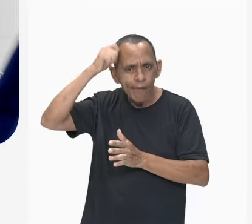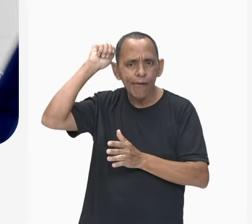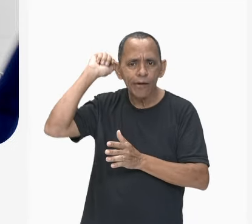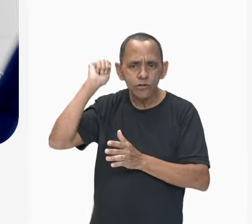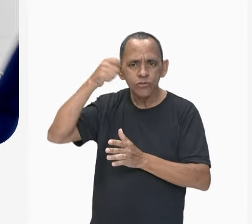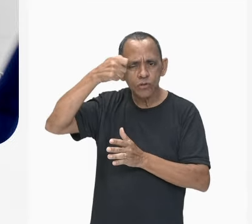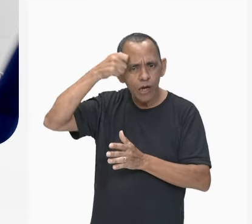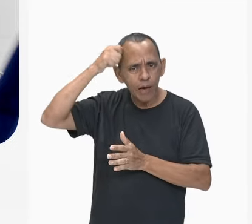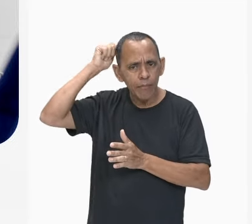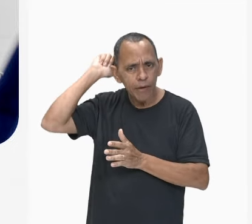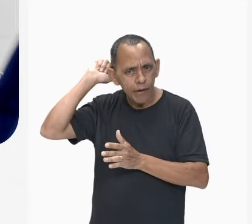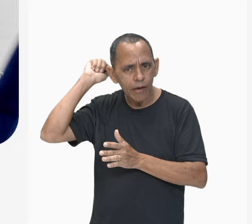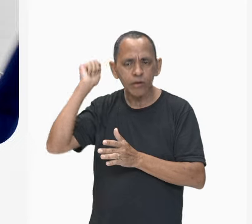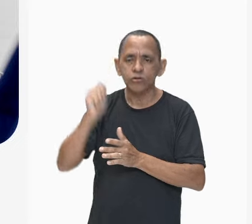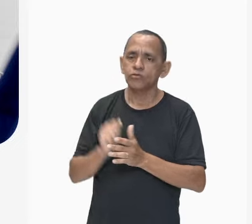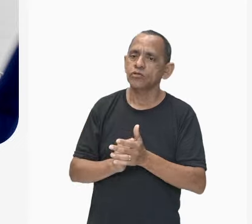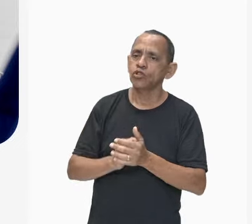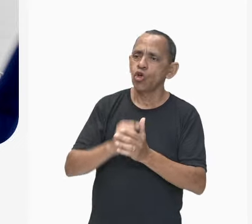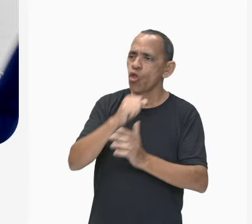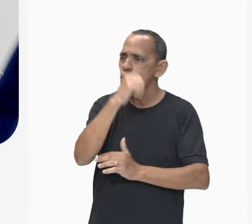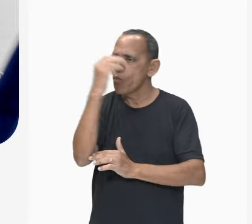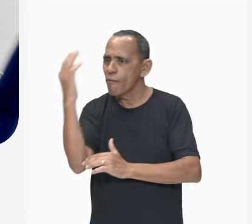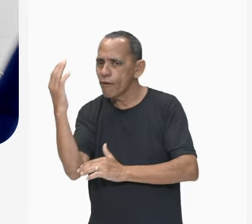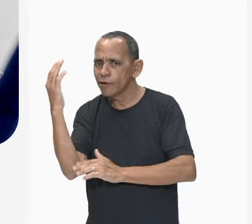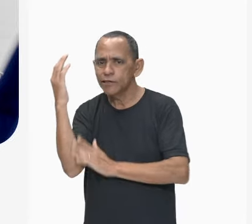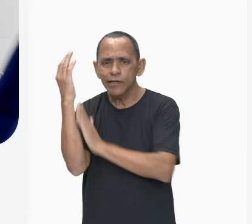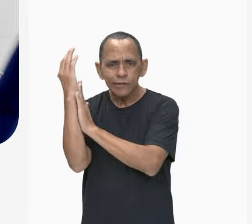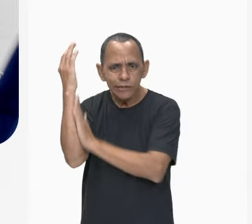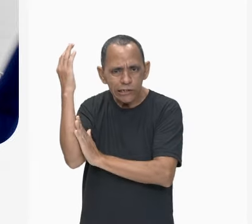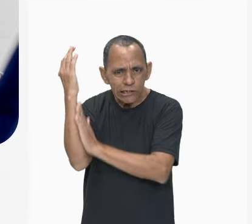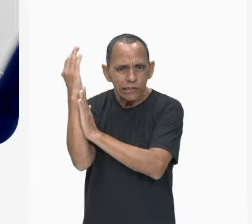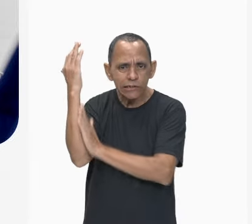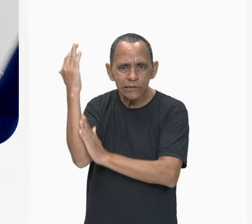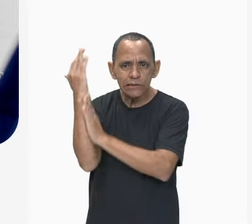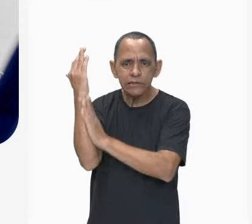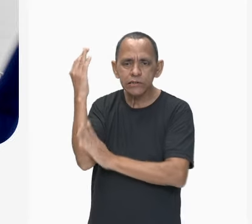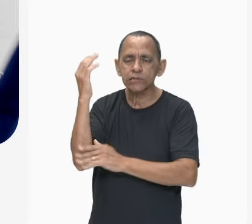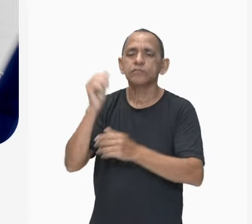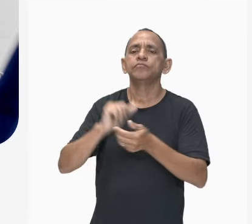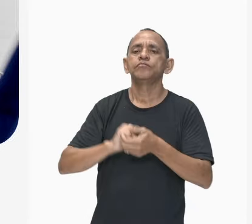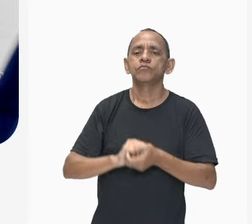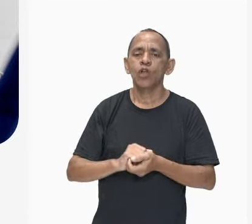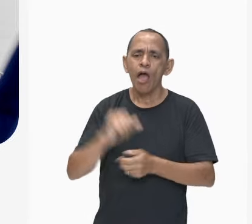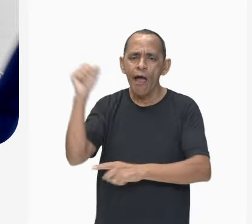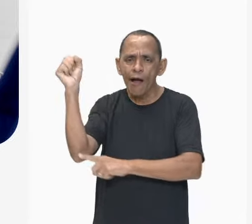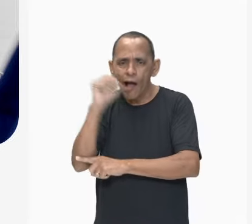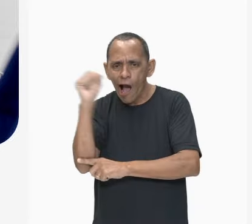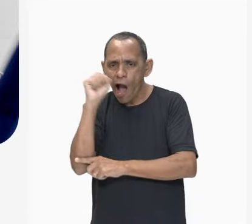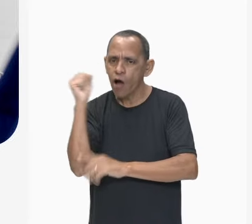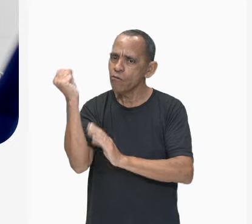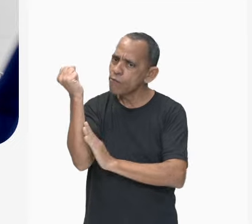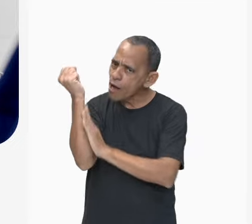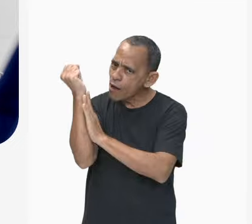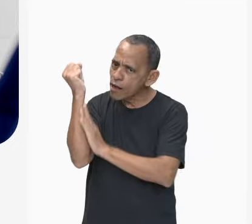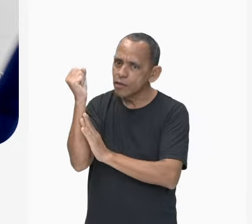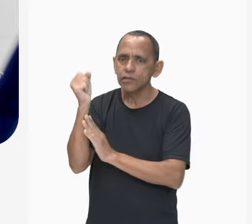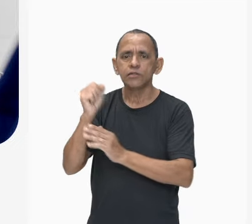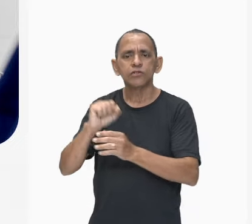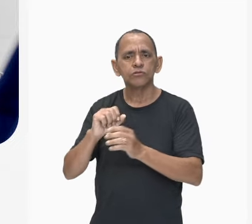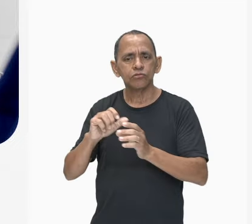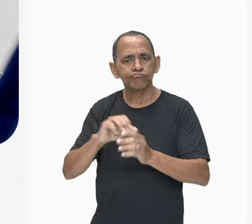esfregar o carro, alguém esfregar a mão em uma flanela.